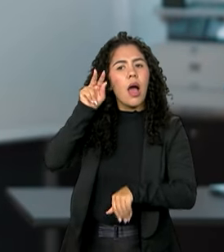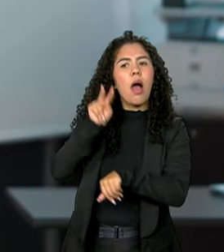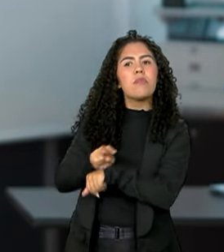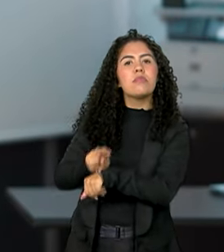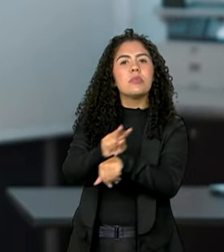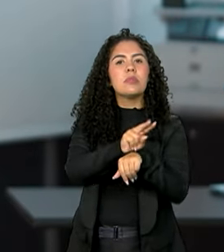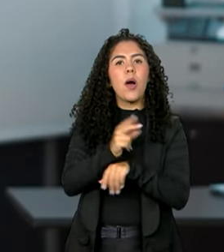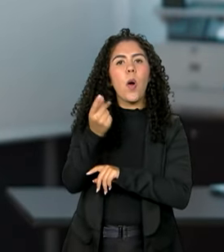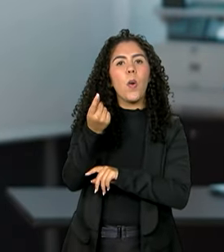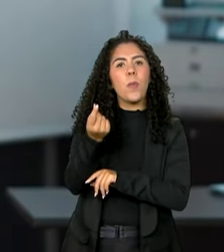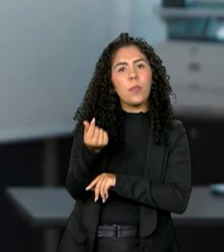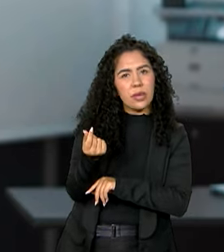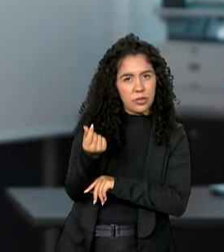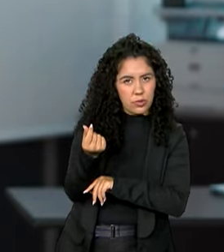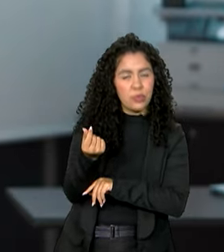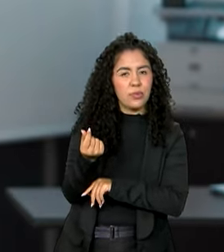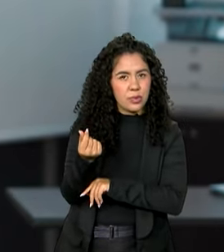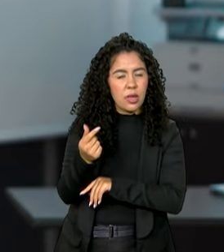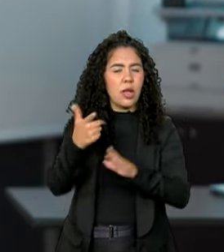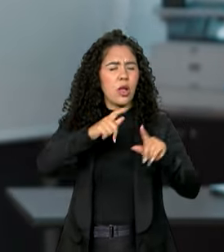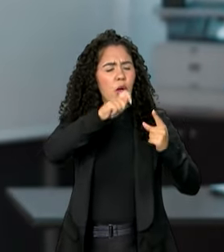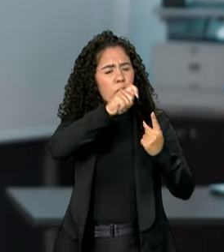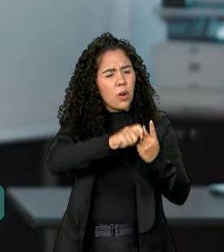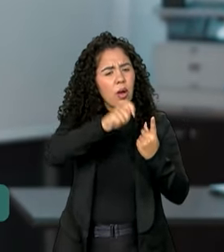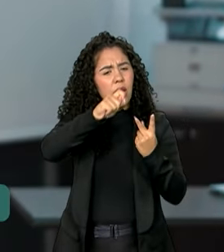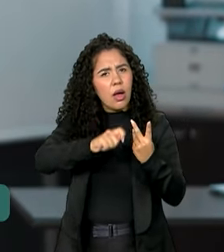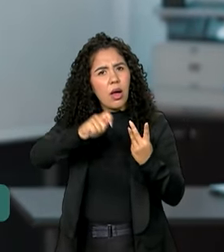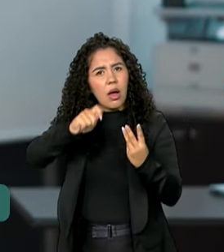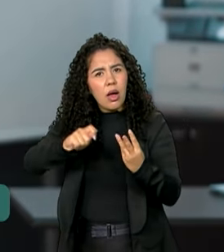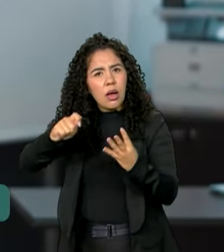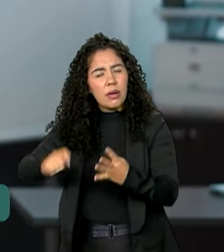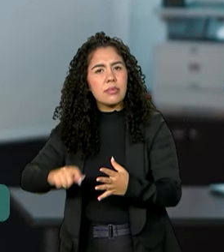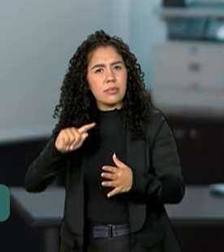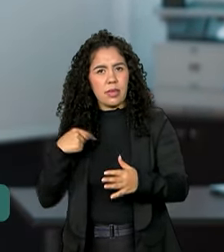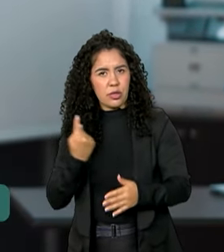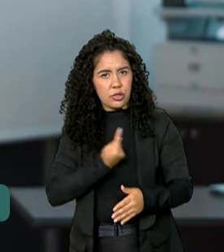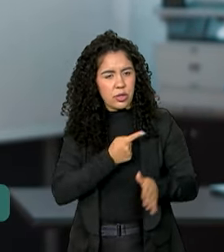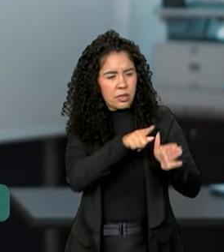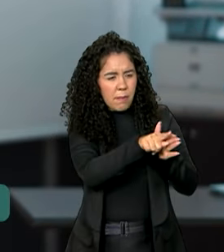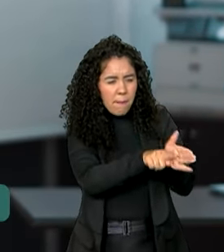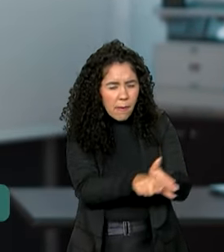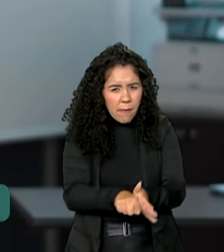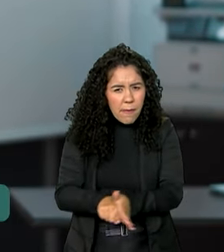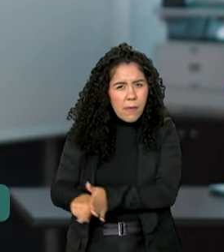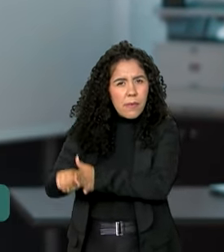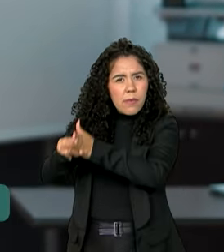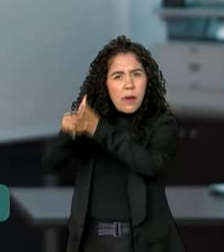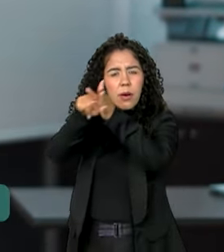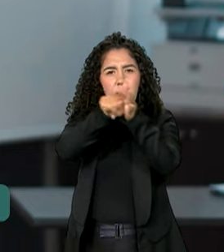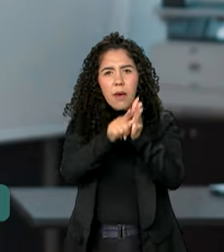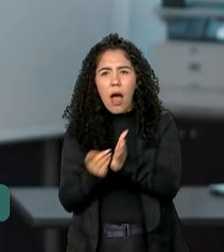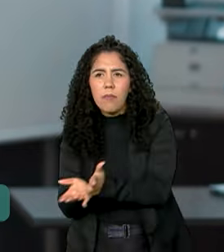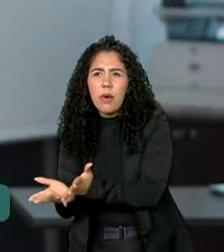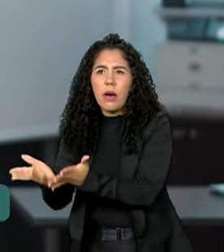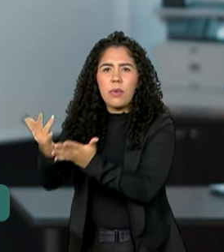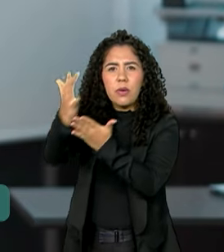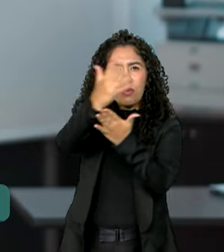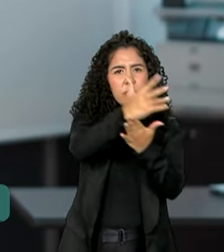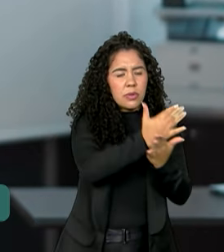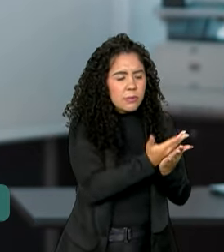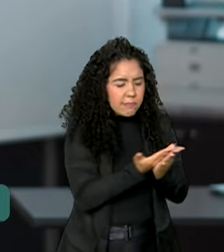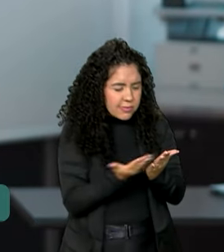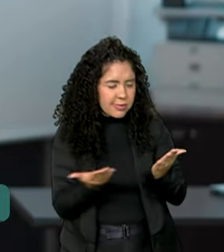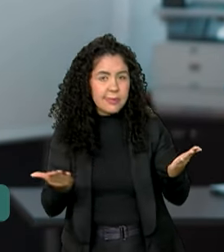para os consumidores. Todos os meses, nós temos um grande levantamento que acompanha os preços em todas as regiões do nosso país.